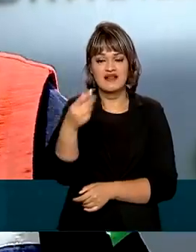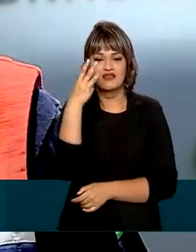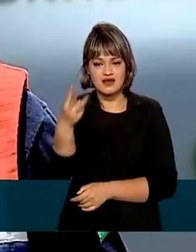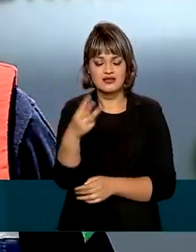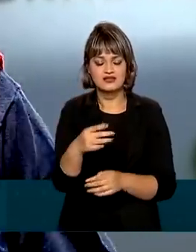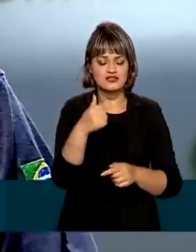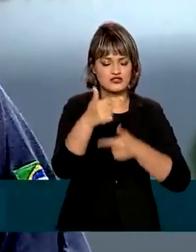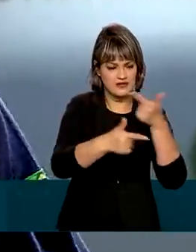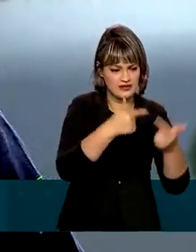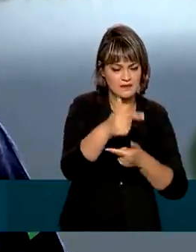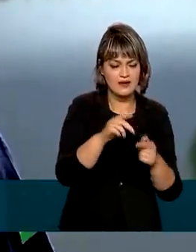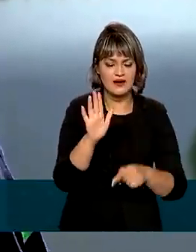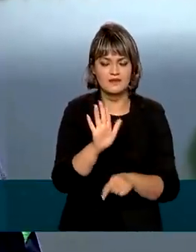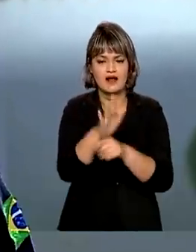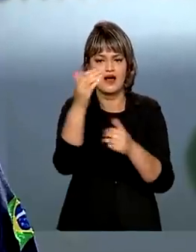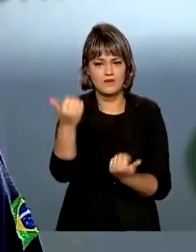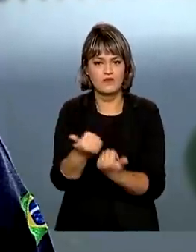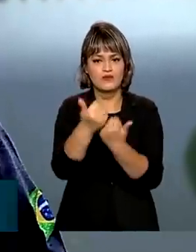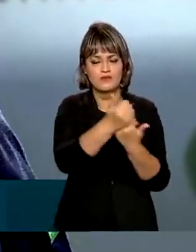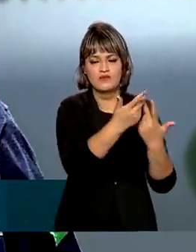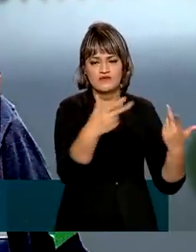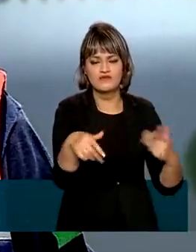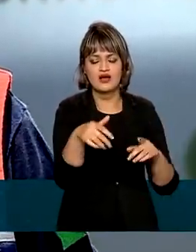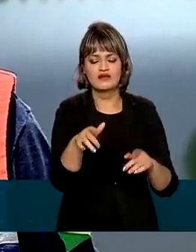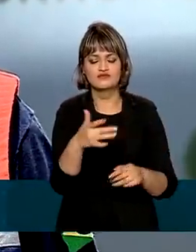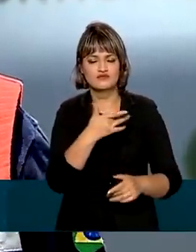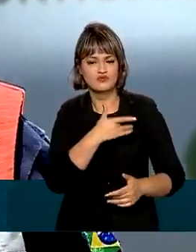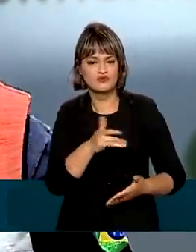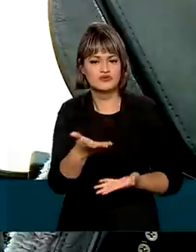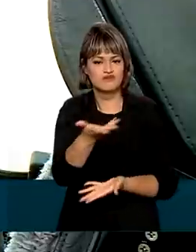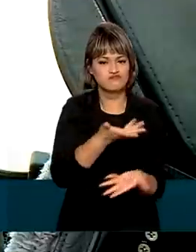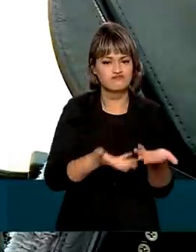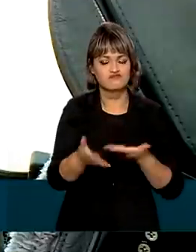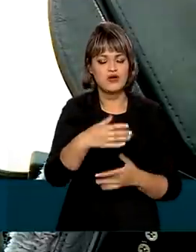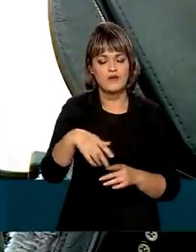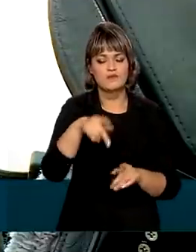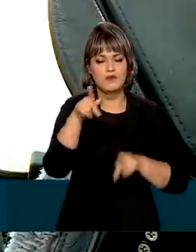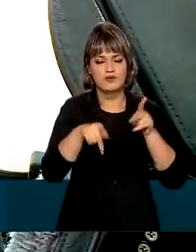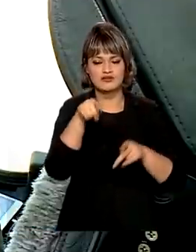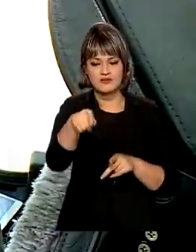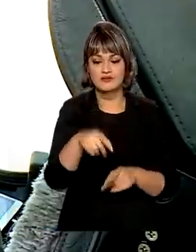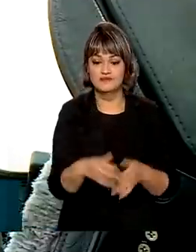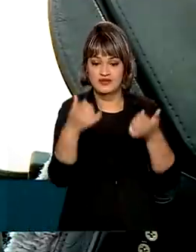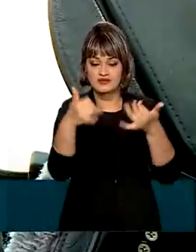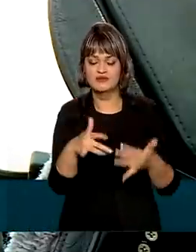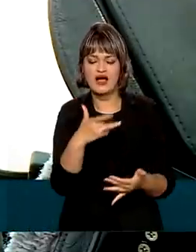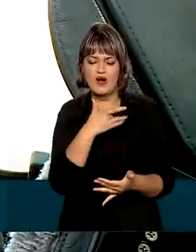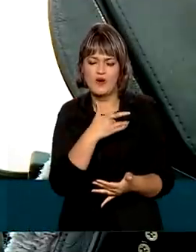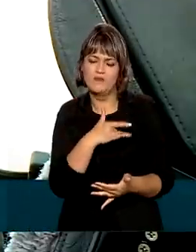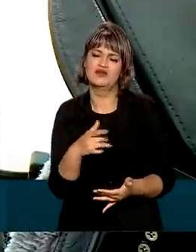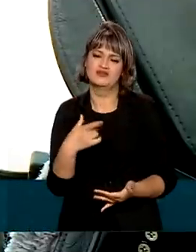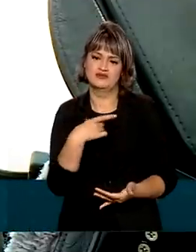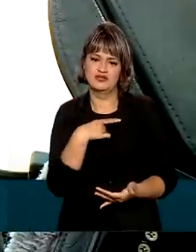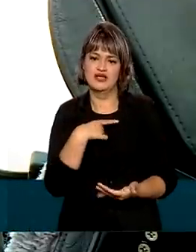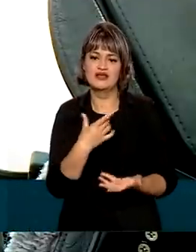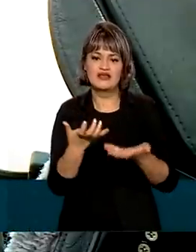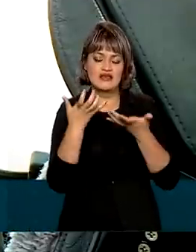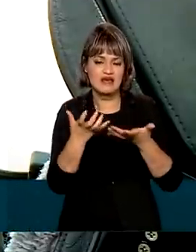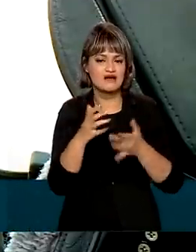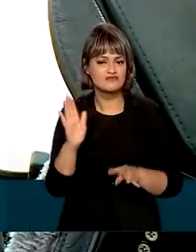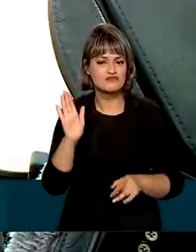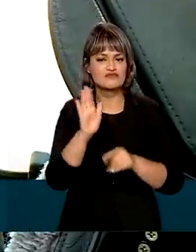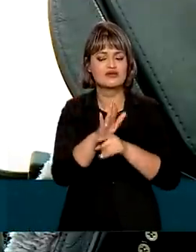e salvamento, mas também apoiando com ações de assistência humanitária a população do Haiti. Tem muita compaixão e a gente poder estar ajudando